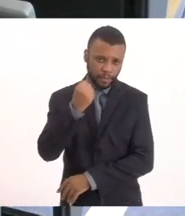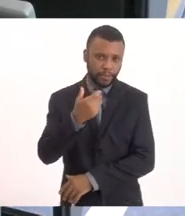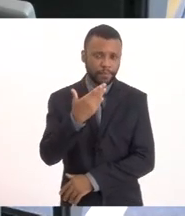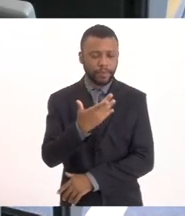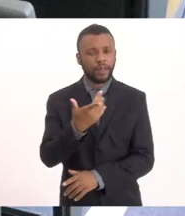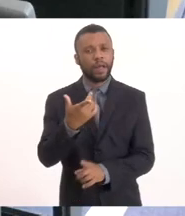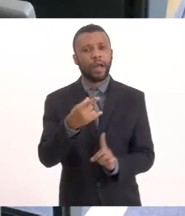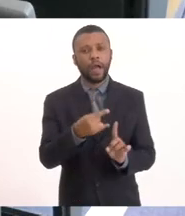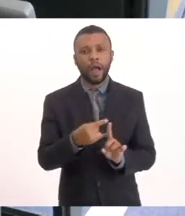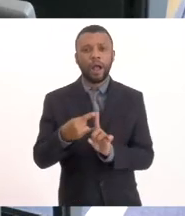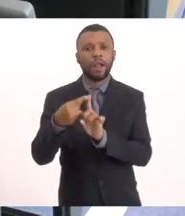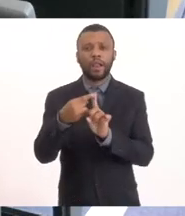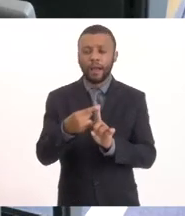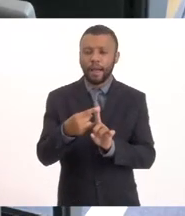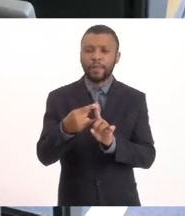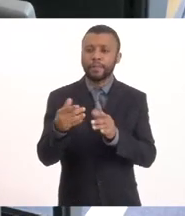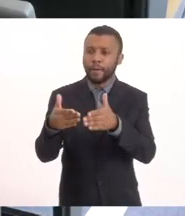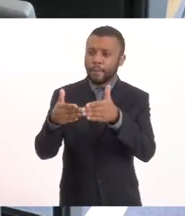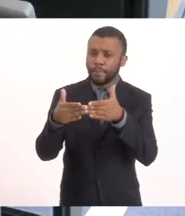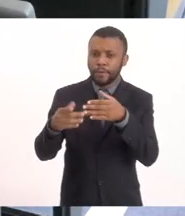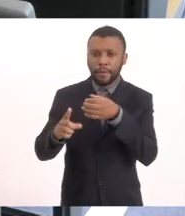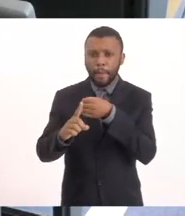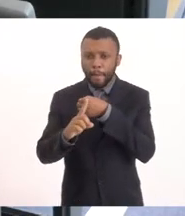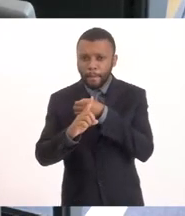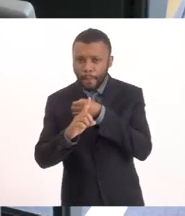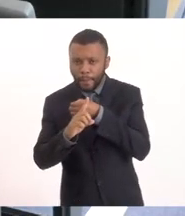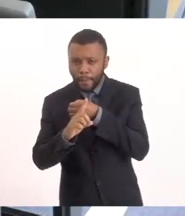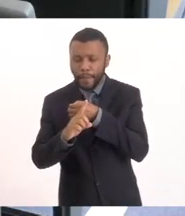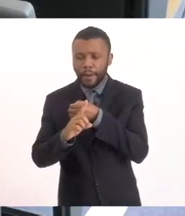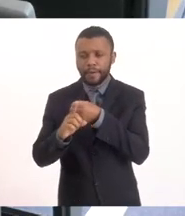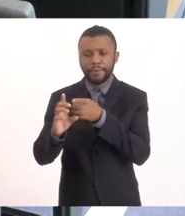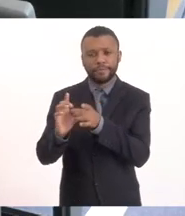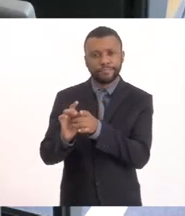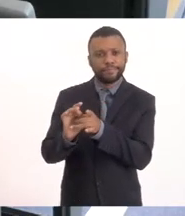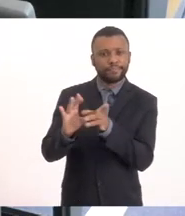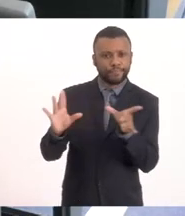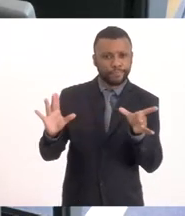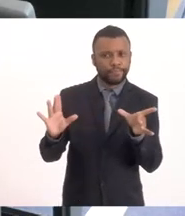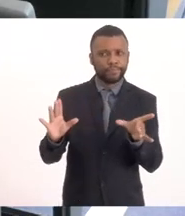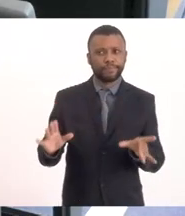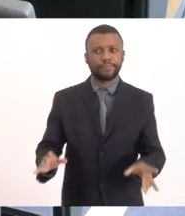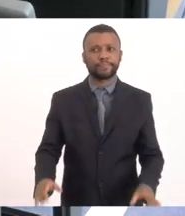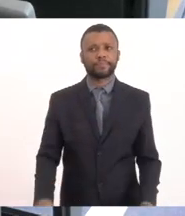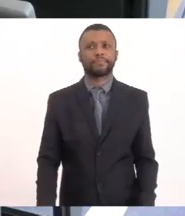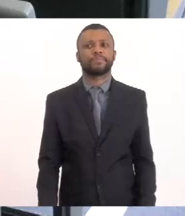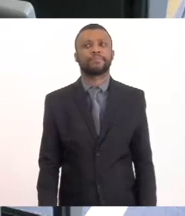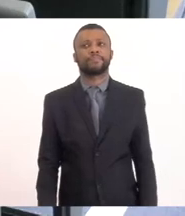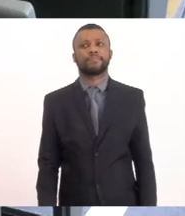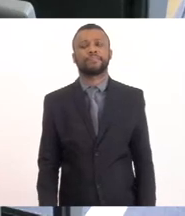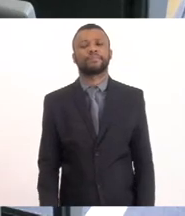Libera o microfone Libera Doutor Gilmar Estou vendo que o senhor está no cantinho Da tela E está com o microfone desligado